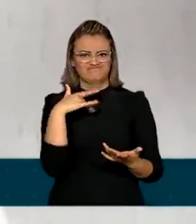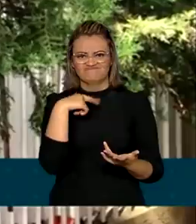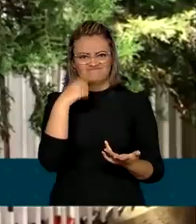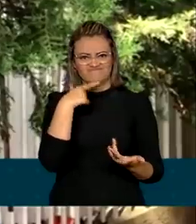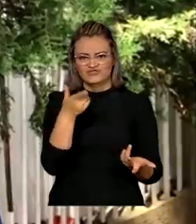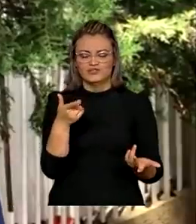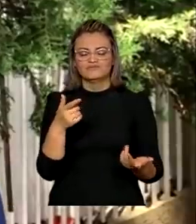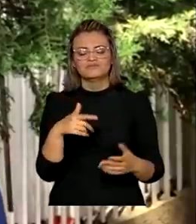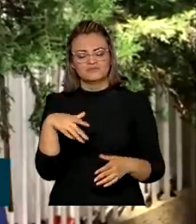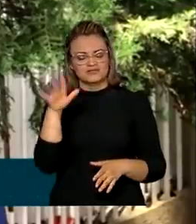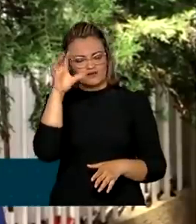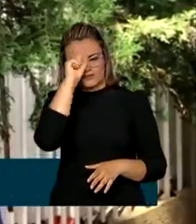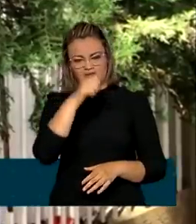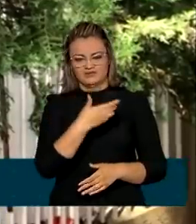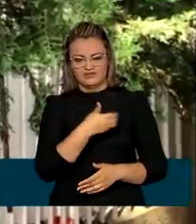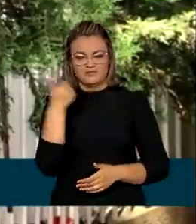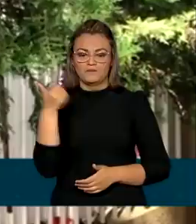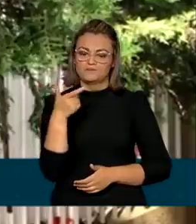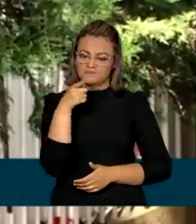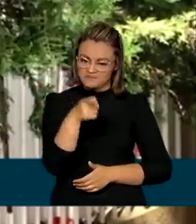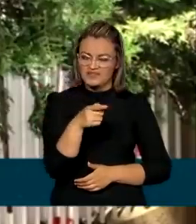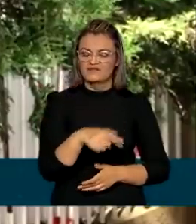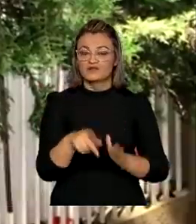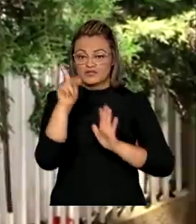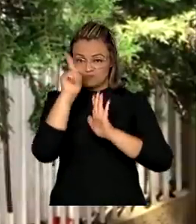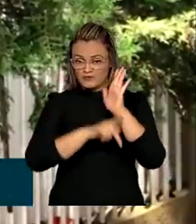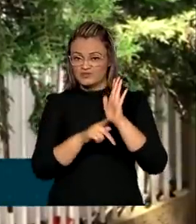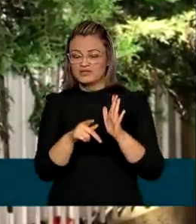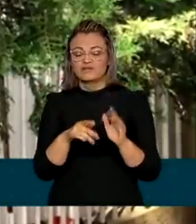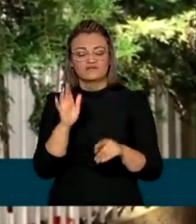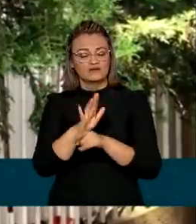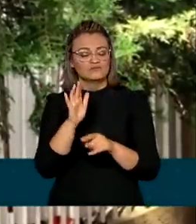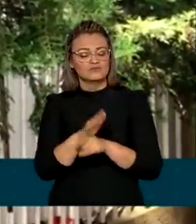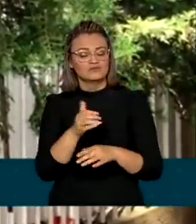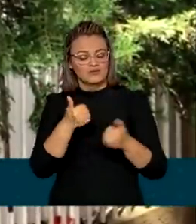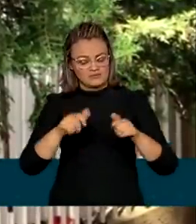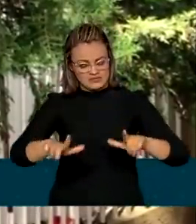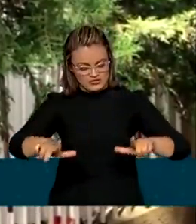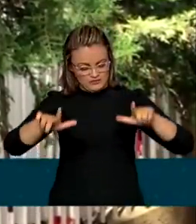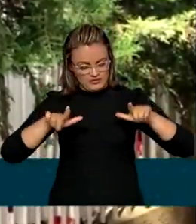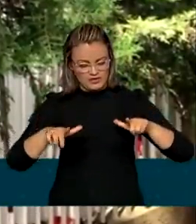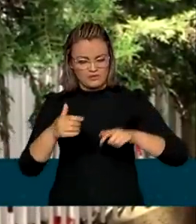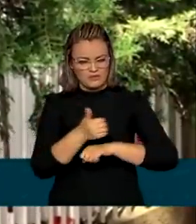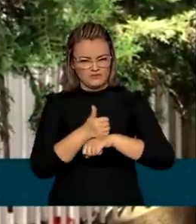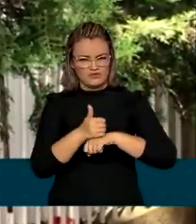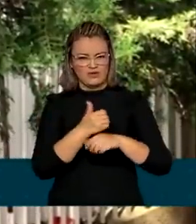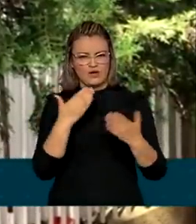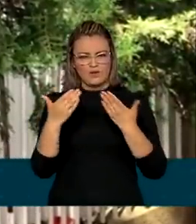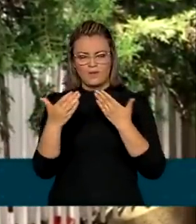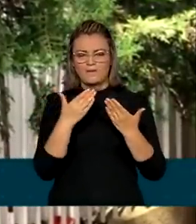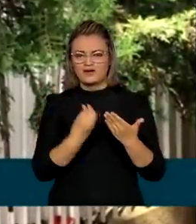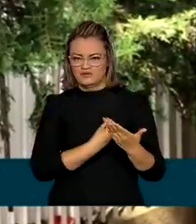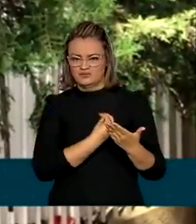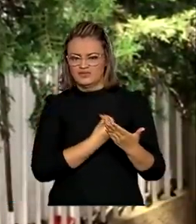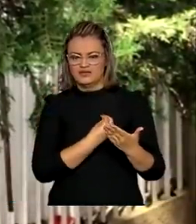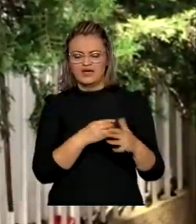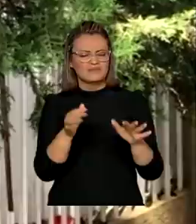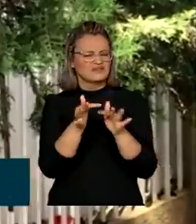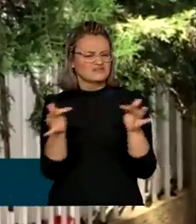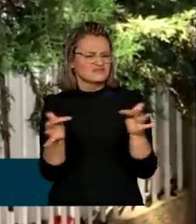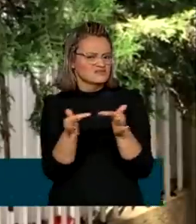novo horizonte. O Ressaber tornará o processo de certificação profissional comparado ao processo vigente bem mais